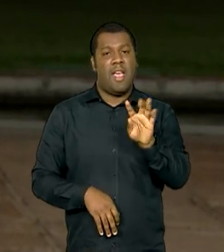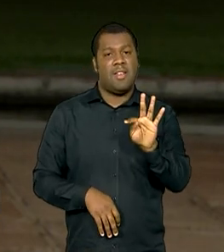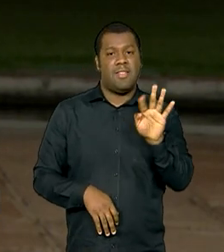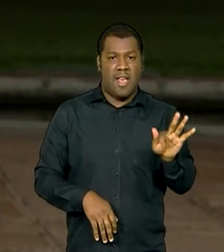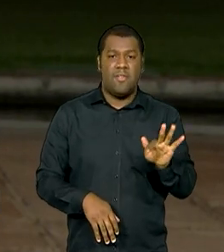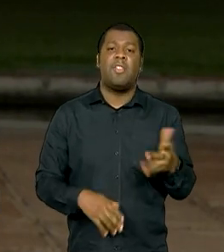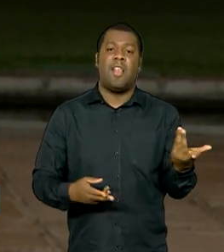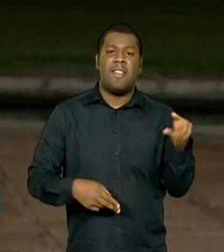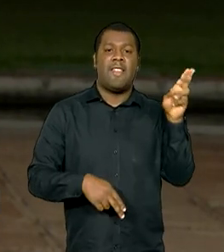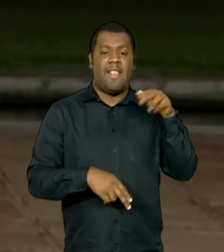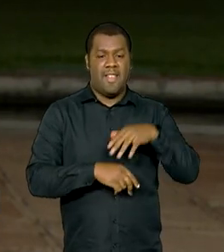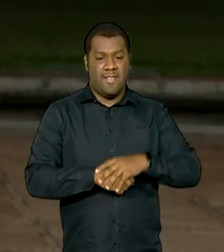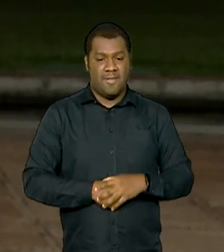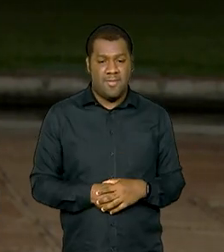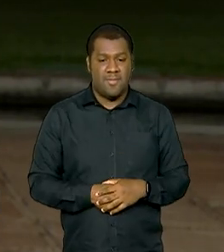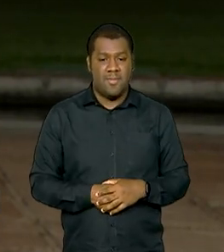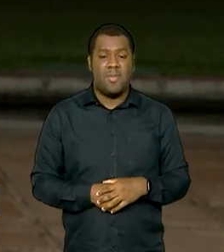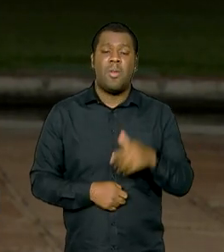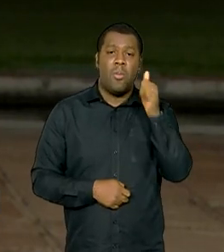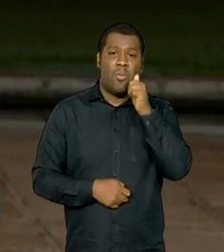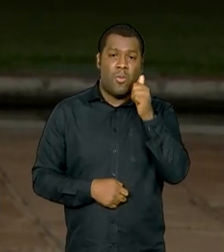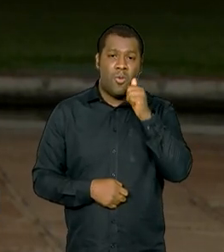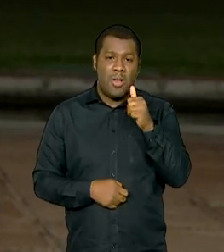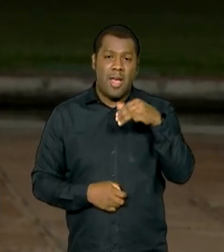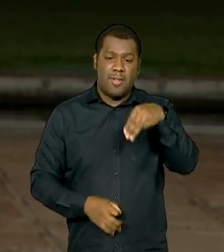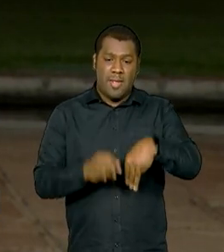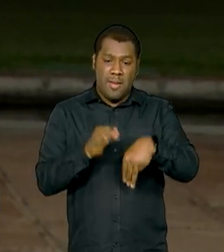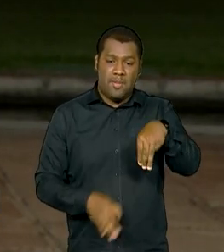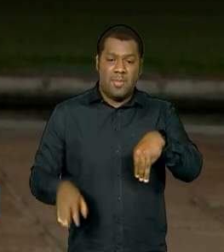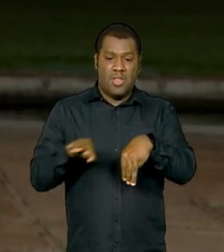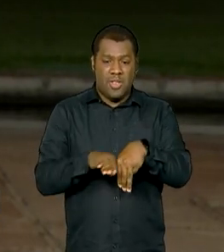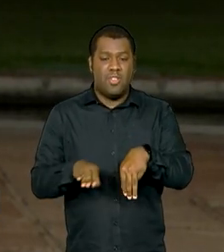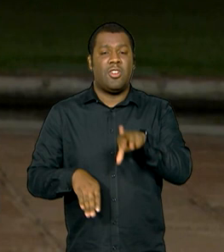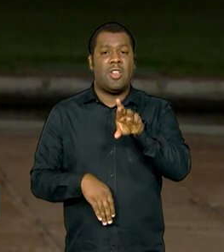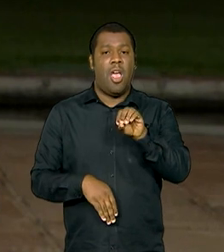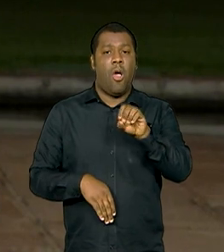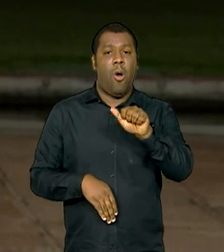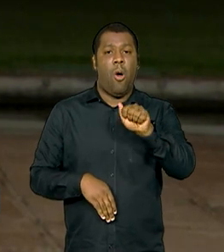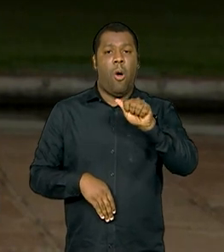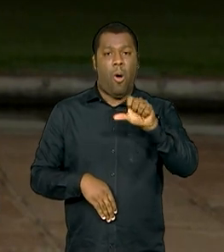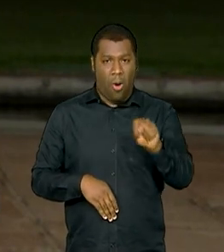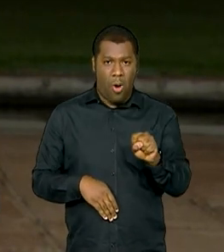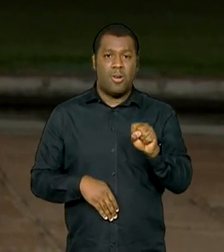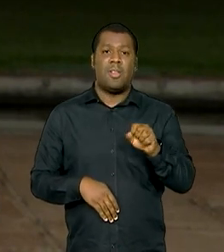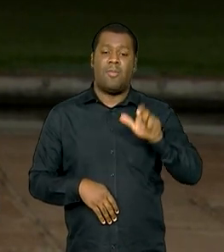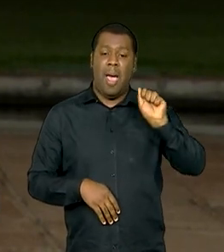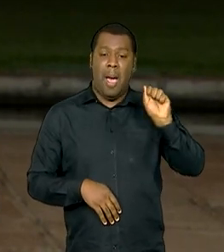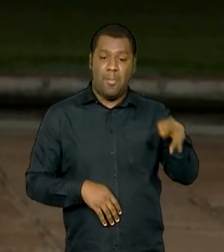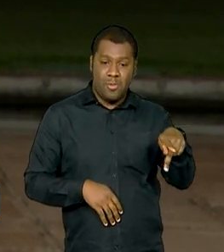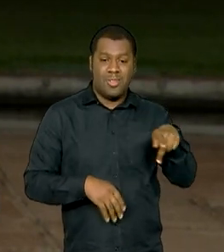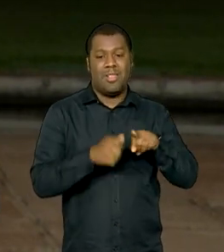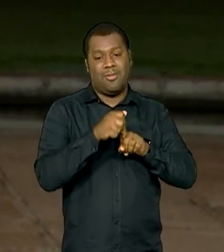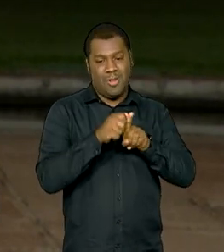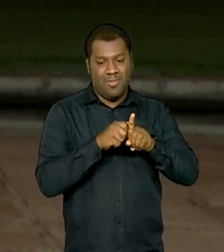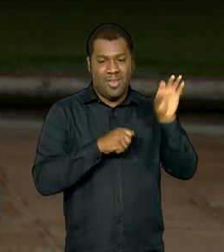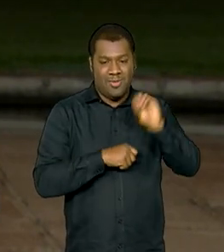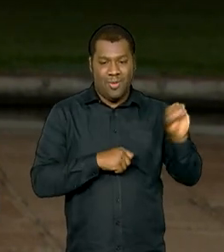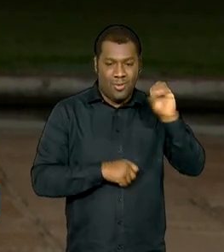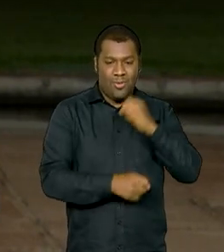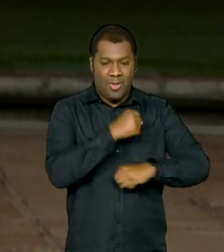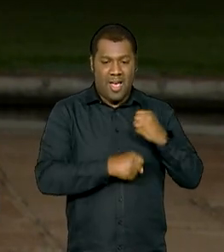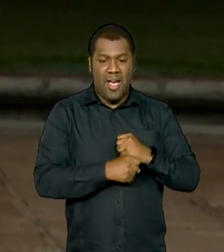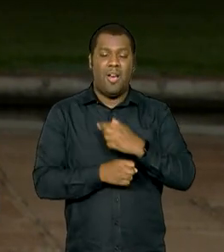ocupar a cadeira deixada pela ministra Rosa Weber, que se aposentou em outubro de 2023. A cerimônia foi